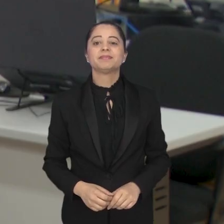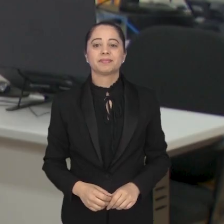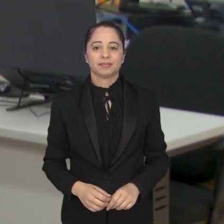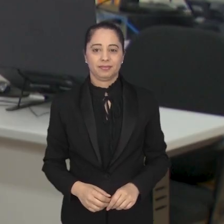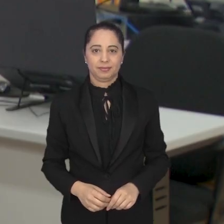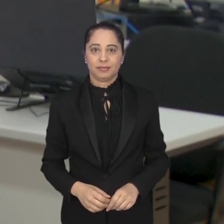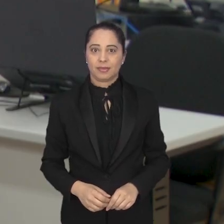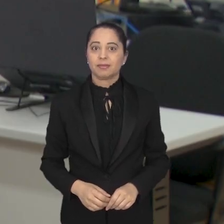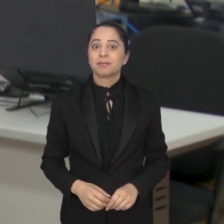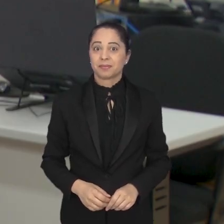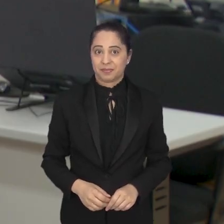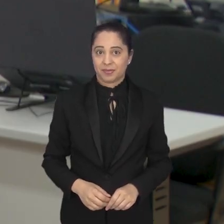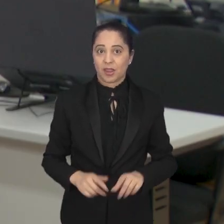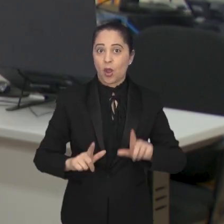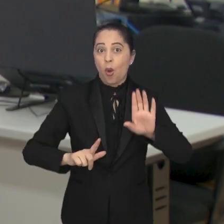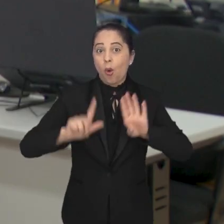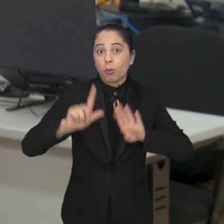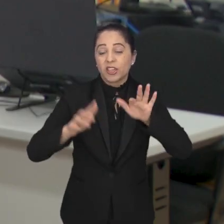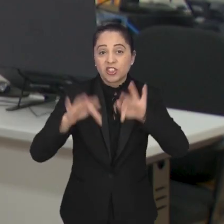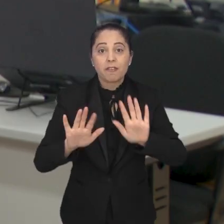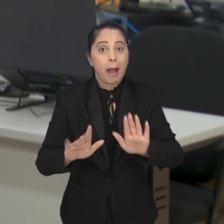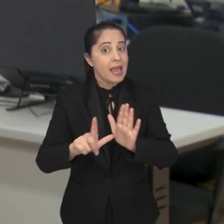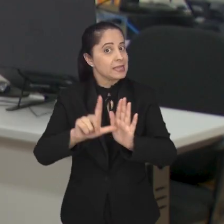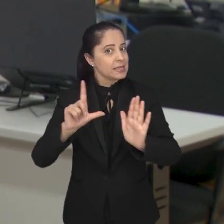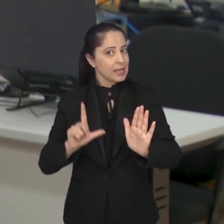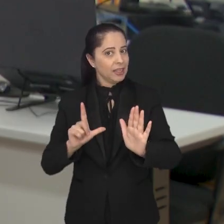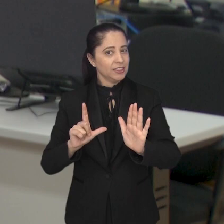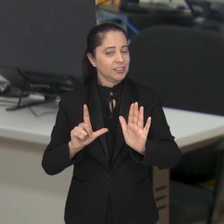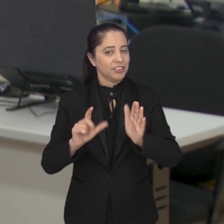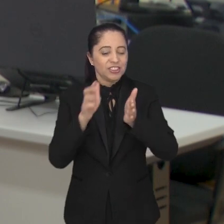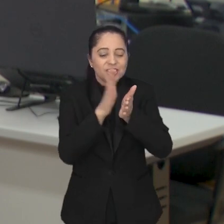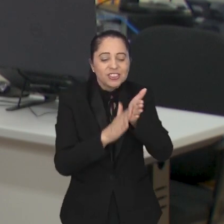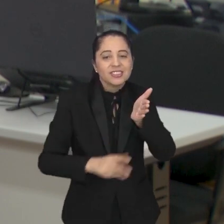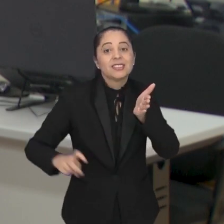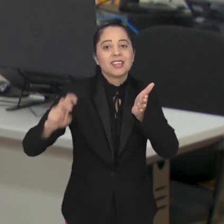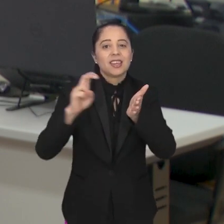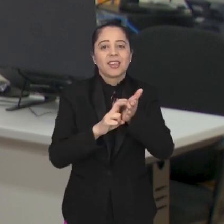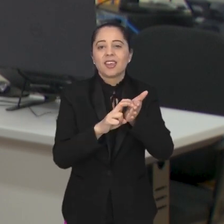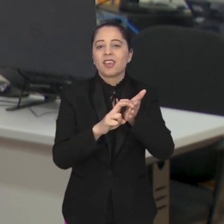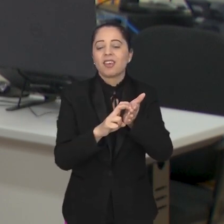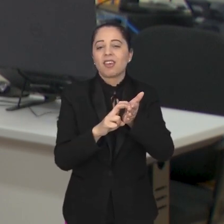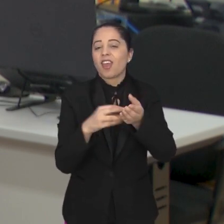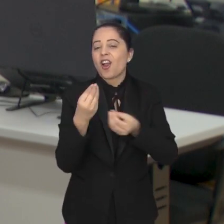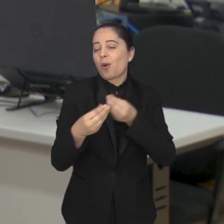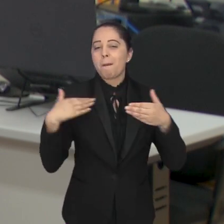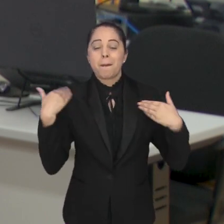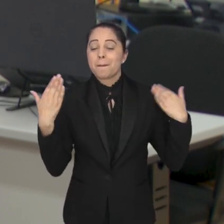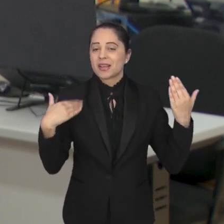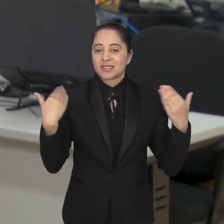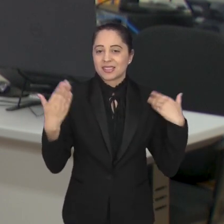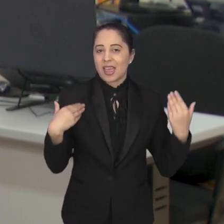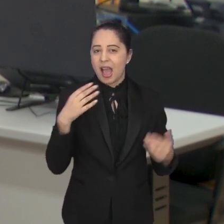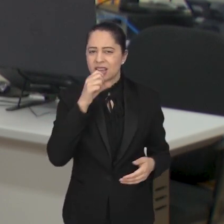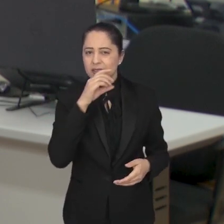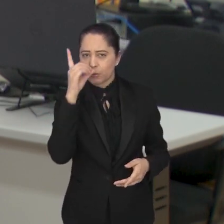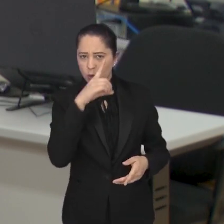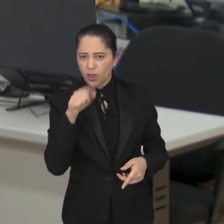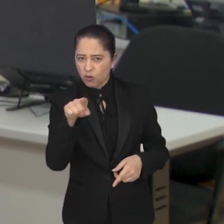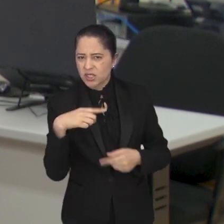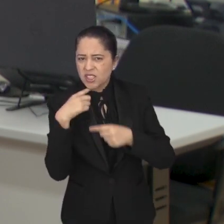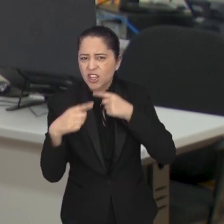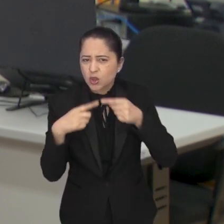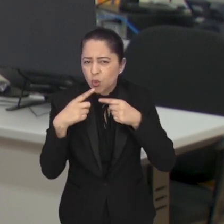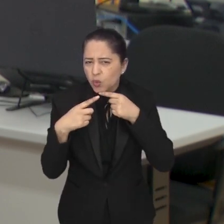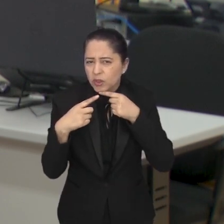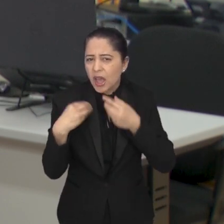Bom, e antes de encerrar o jornal, vamos ver na nossa Agenda Cultural qual a programação do fim de semana. Se ainda